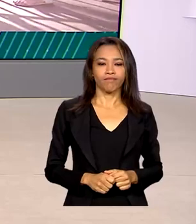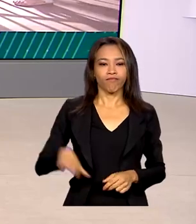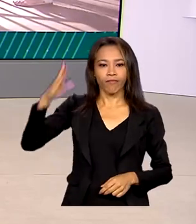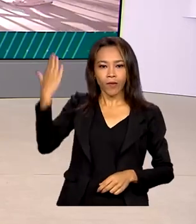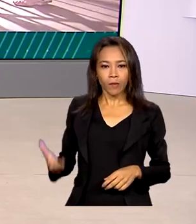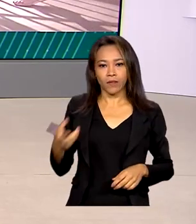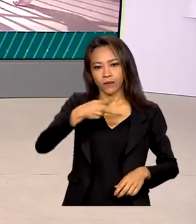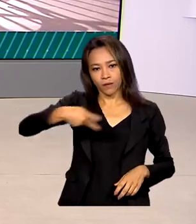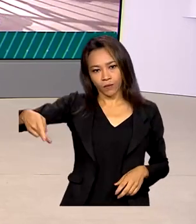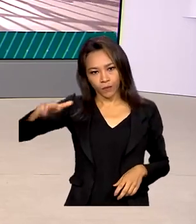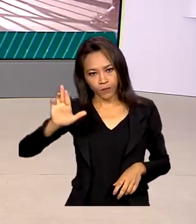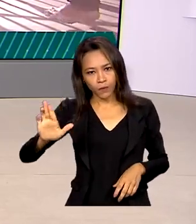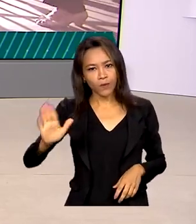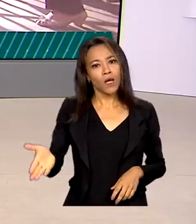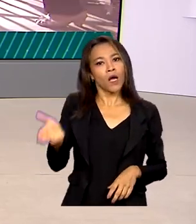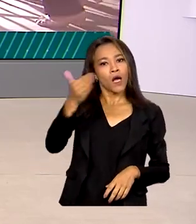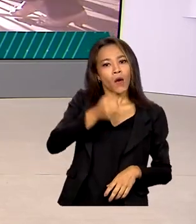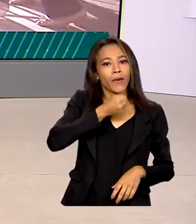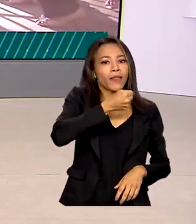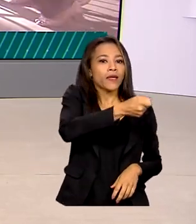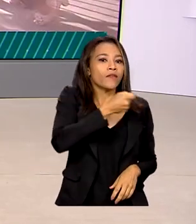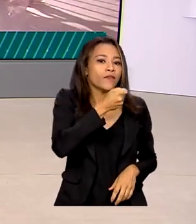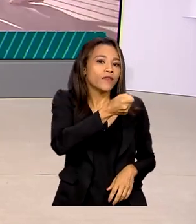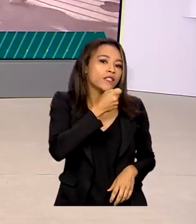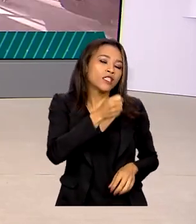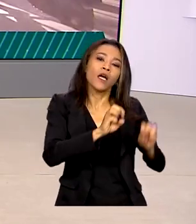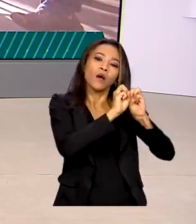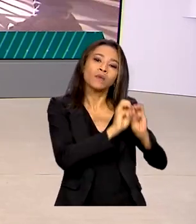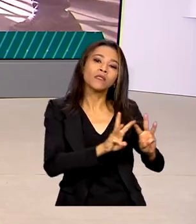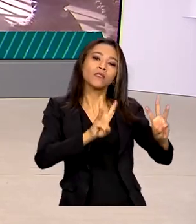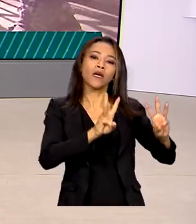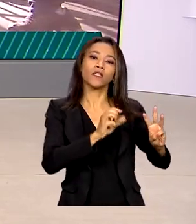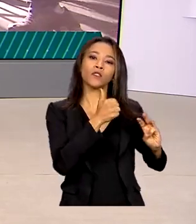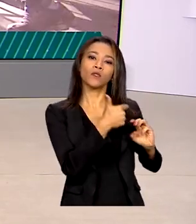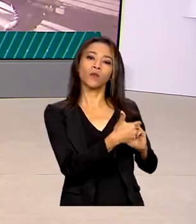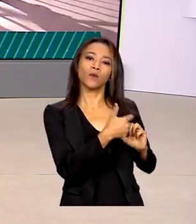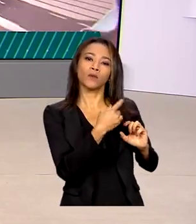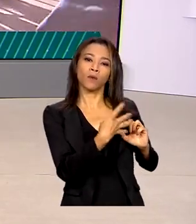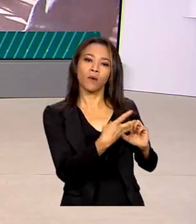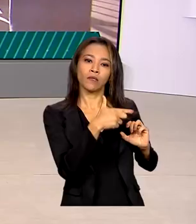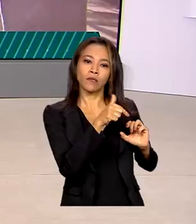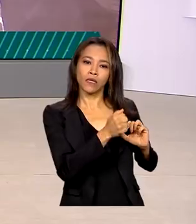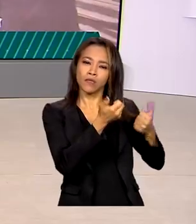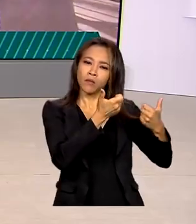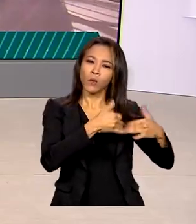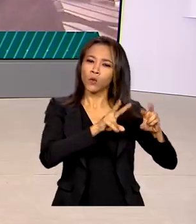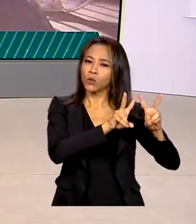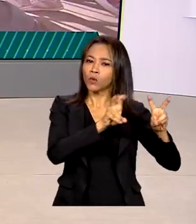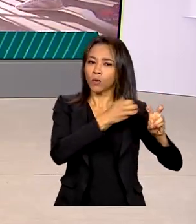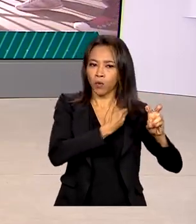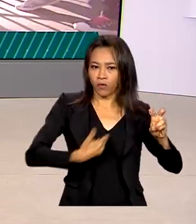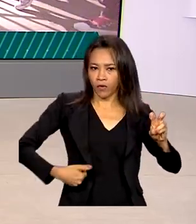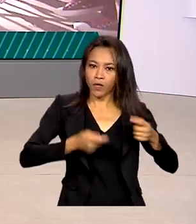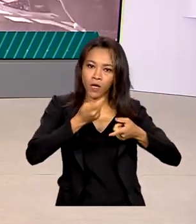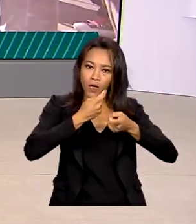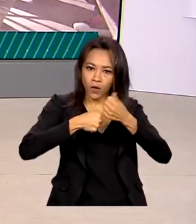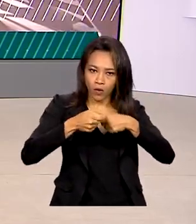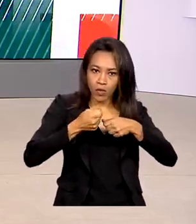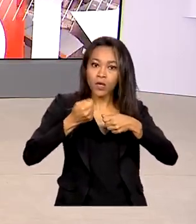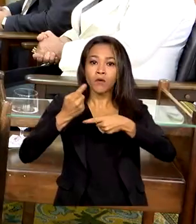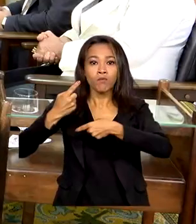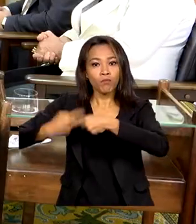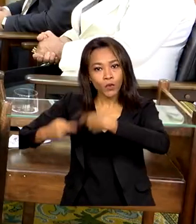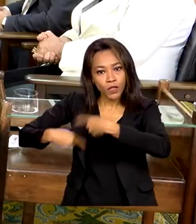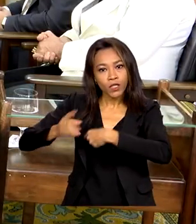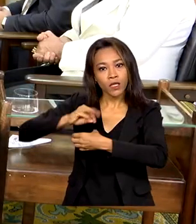Lula concedeu uma entrevista ao site 247 e falou sobre o governo, a economia e a política externa do país.